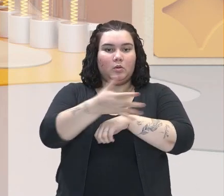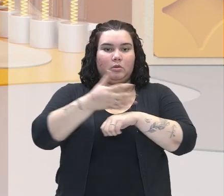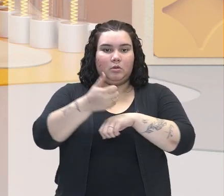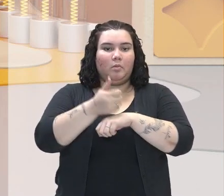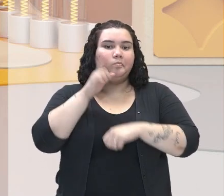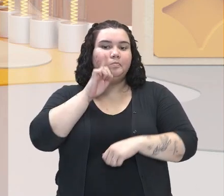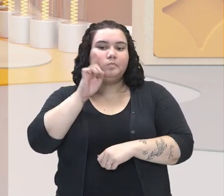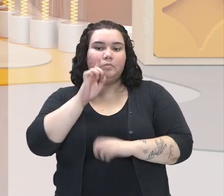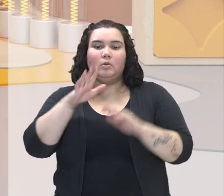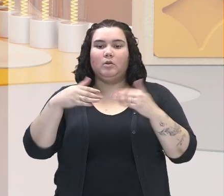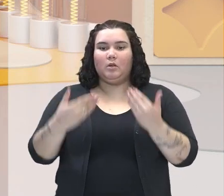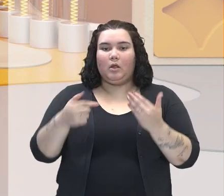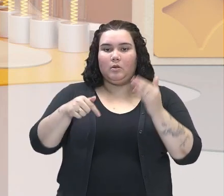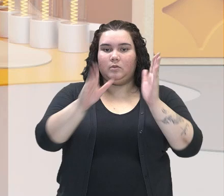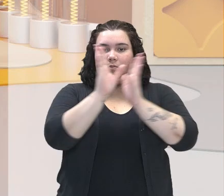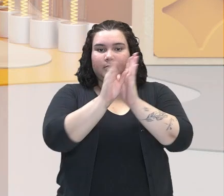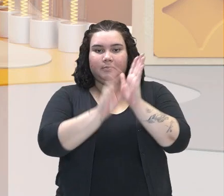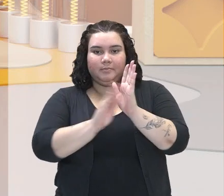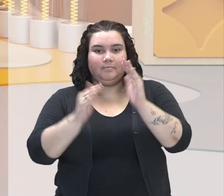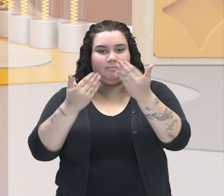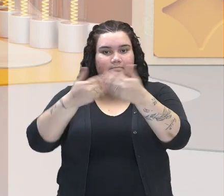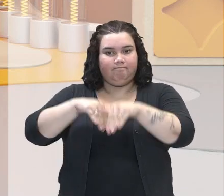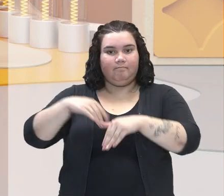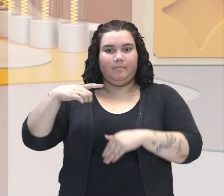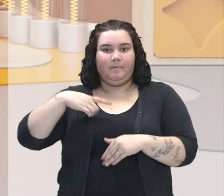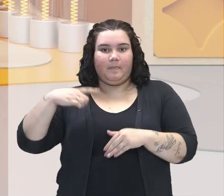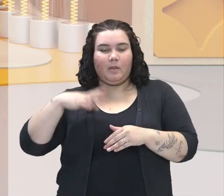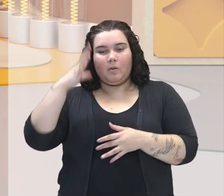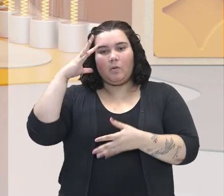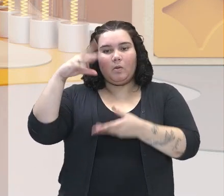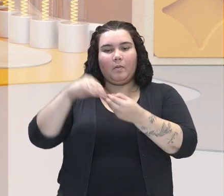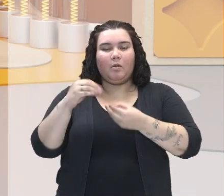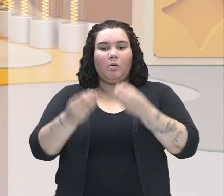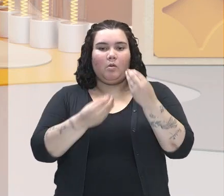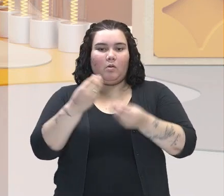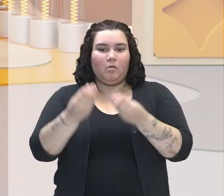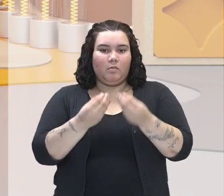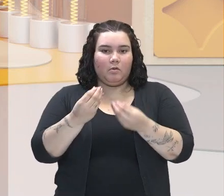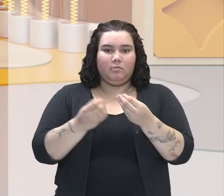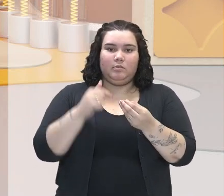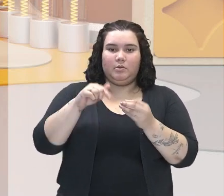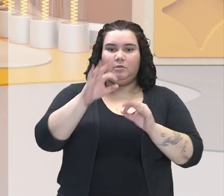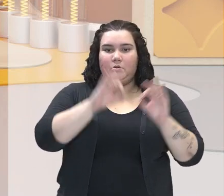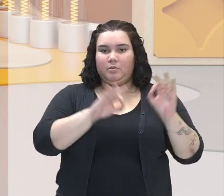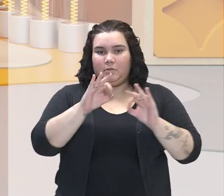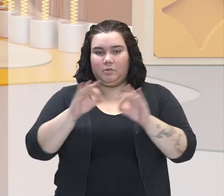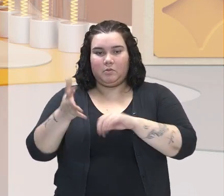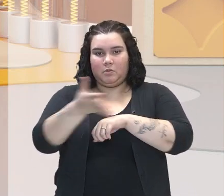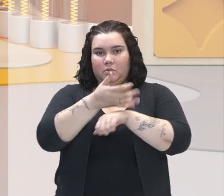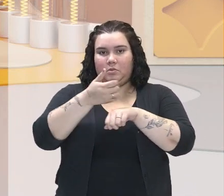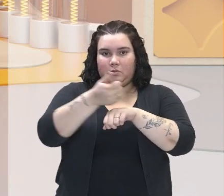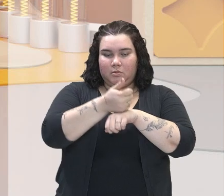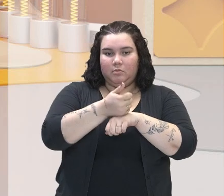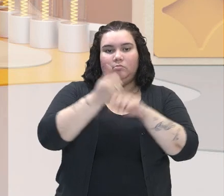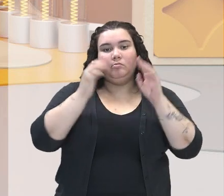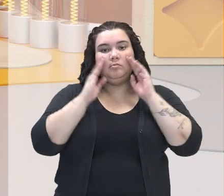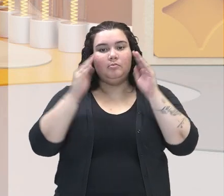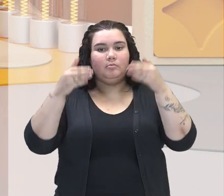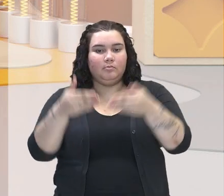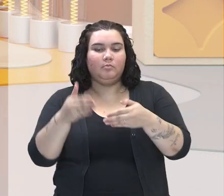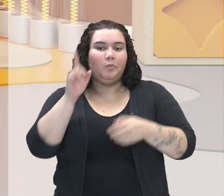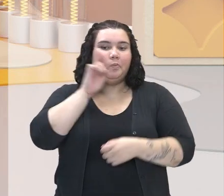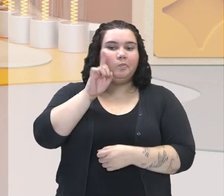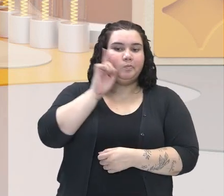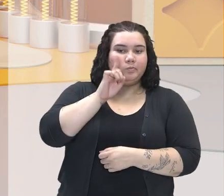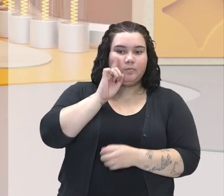E é um conteúdo que estará presente na avaliação de vocês, e a gente vai compreender um pouco como foi esse processo de colonização, especificamente nos